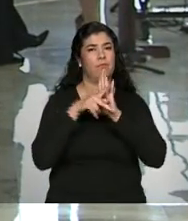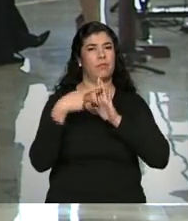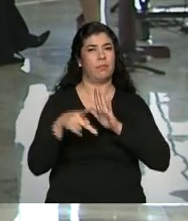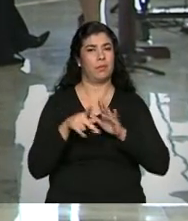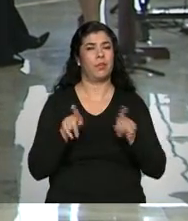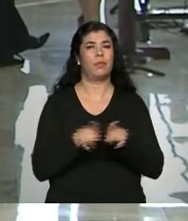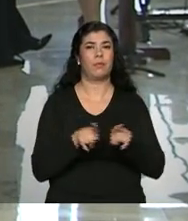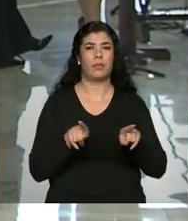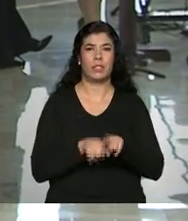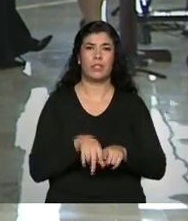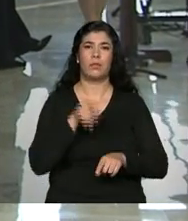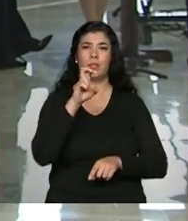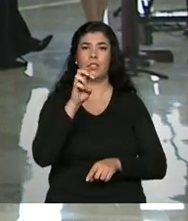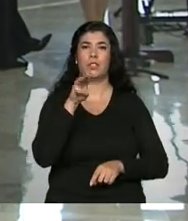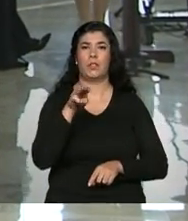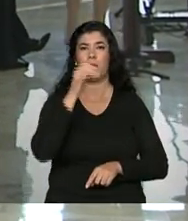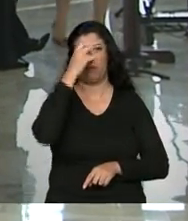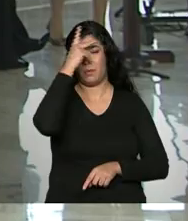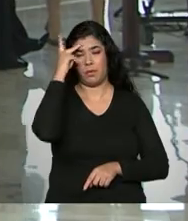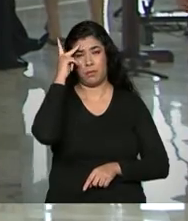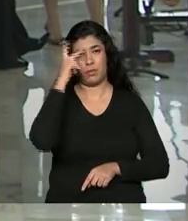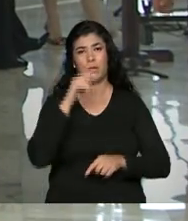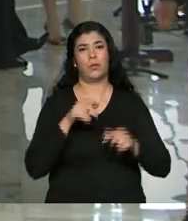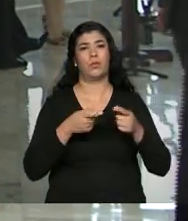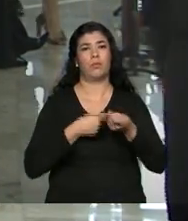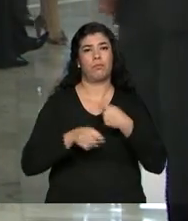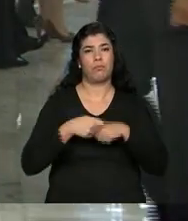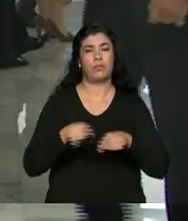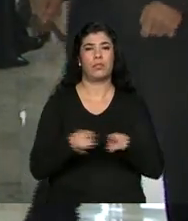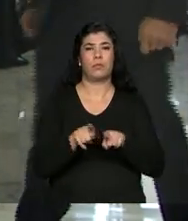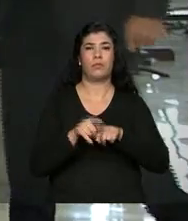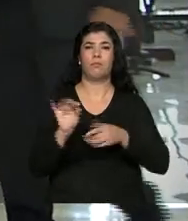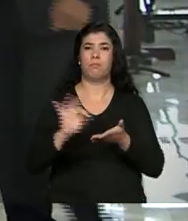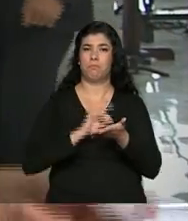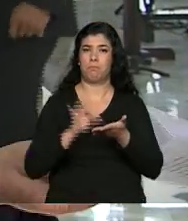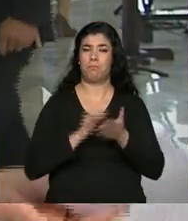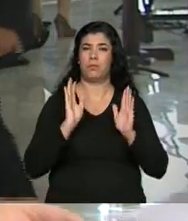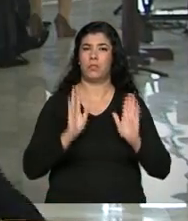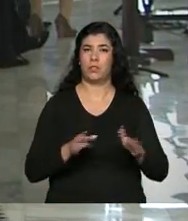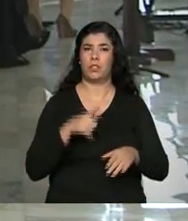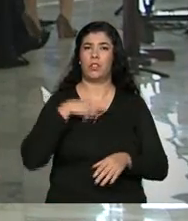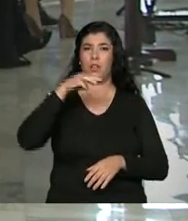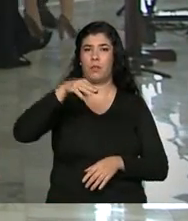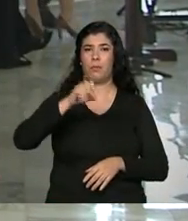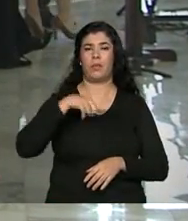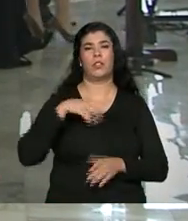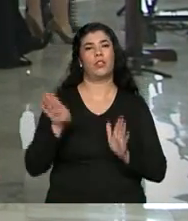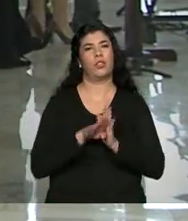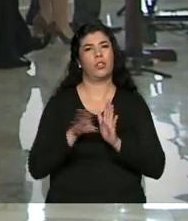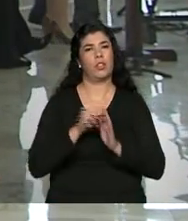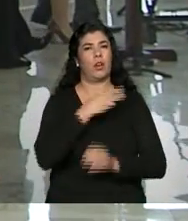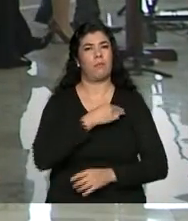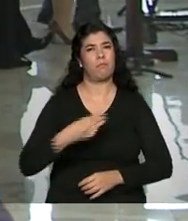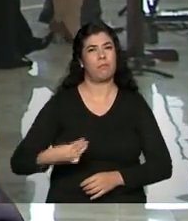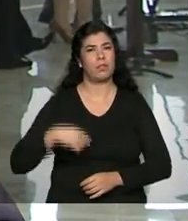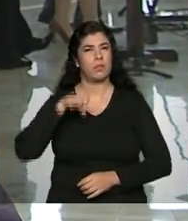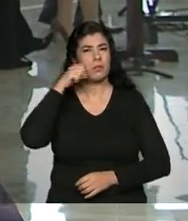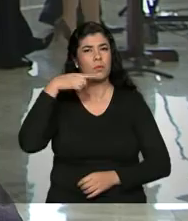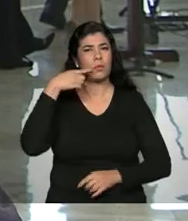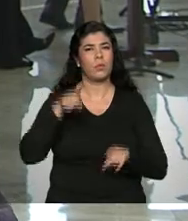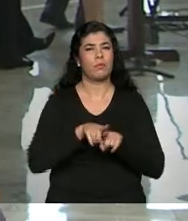celebração dos 5 milhões de microempreendedores individuais formalizados. Já chegaram ministros, senadores, deputados,